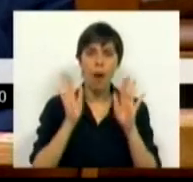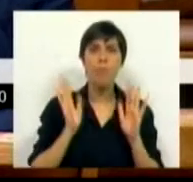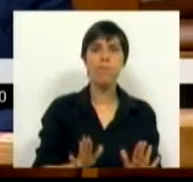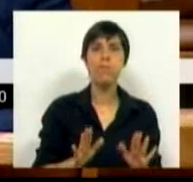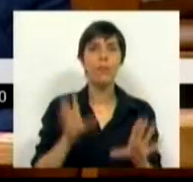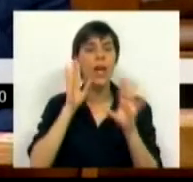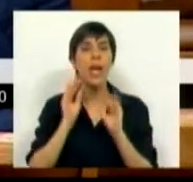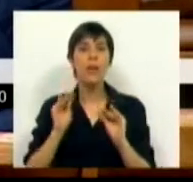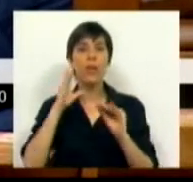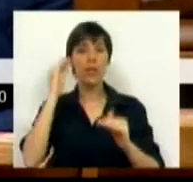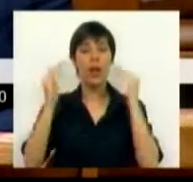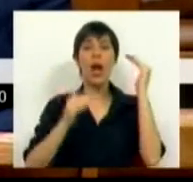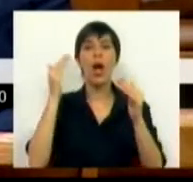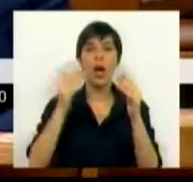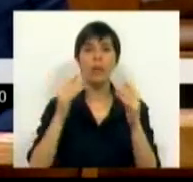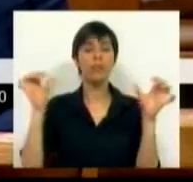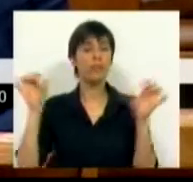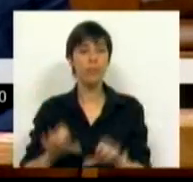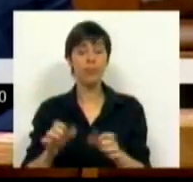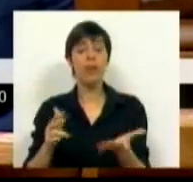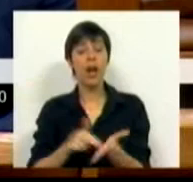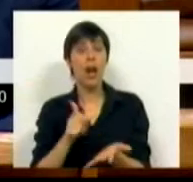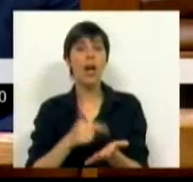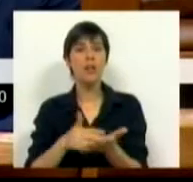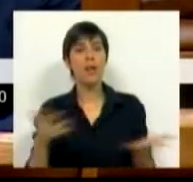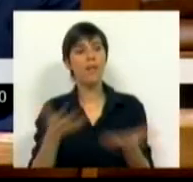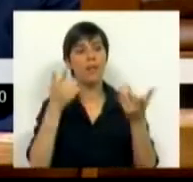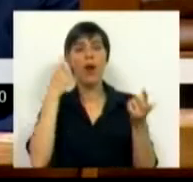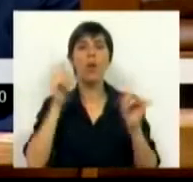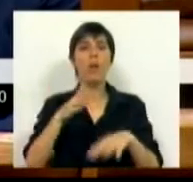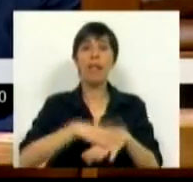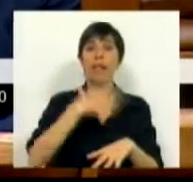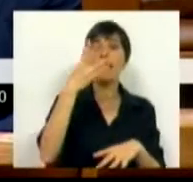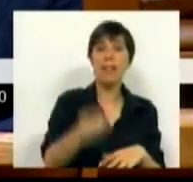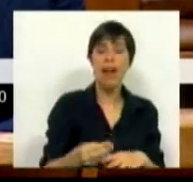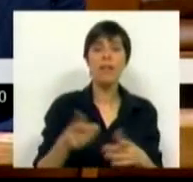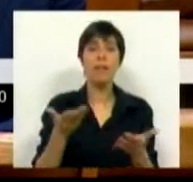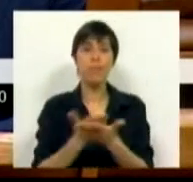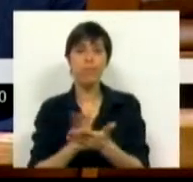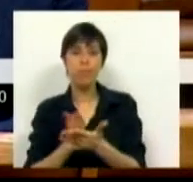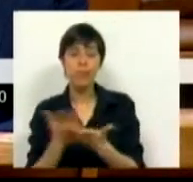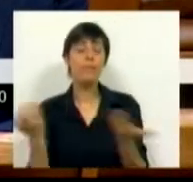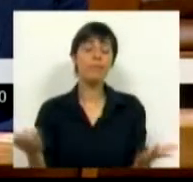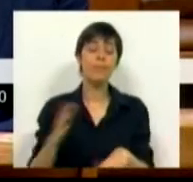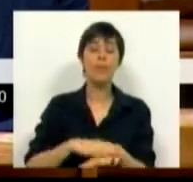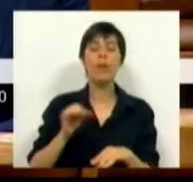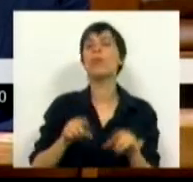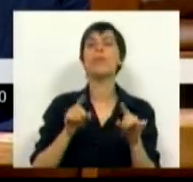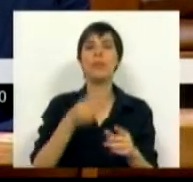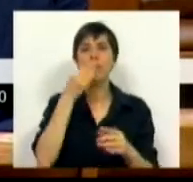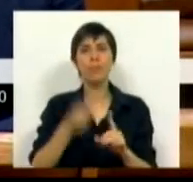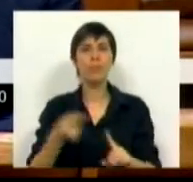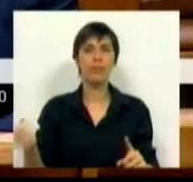A educação de adultos agoniza à espera de um recomeço tardio, incerto e, por isso mesmo,